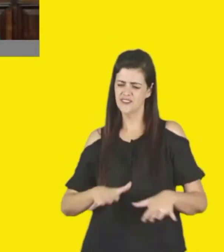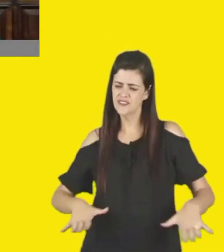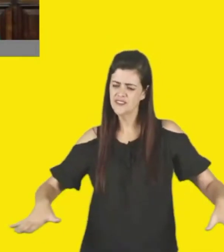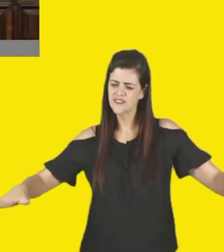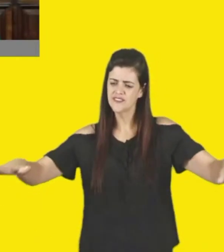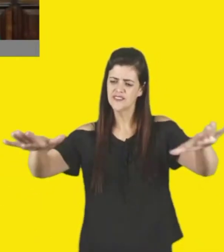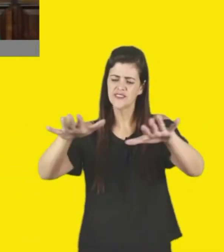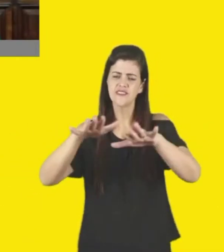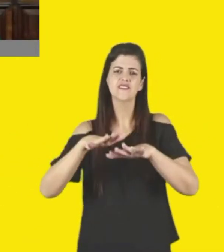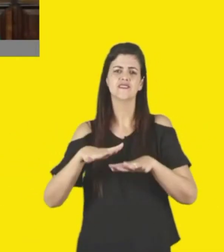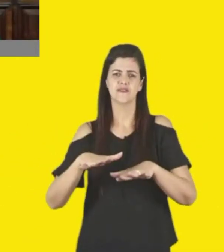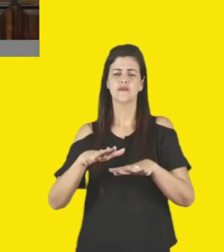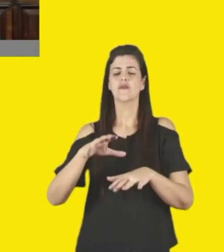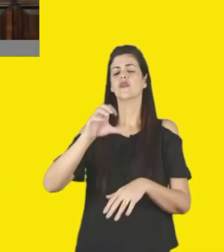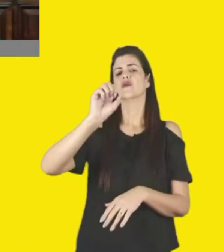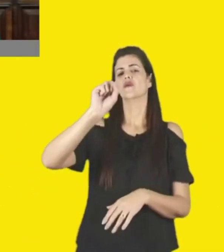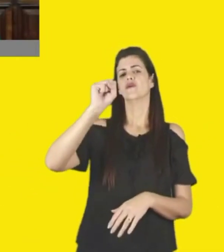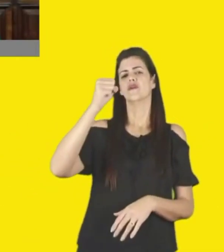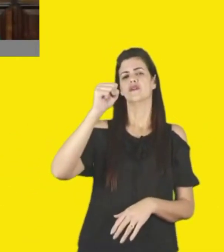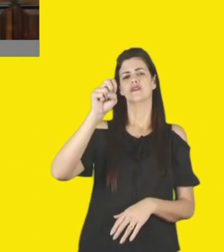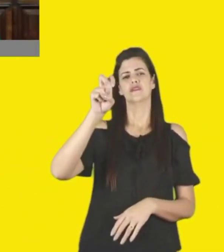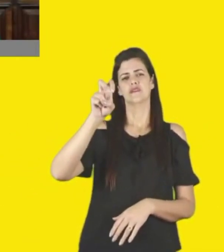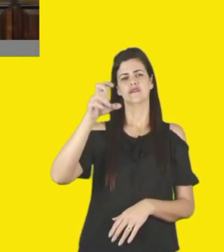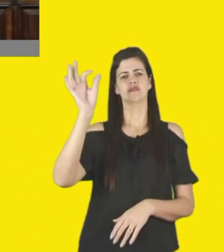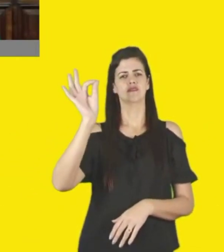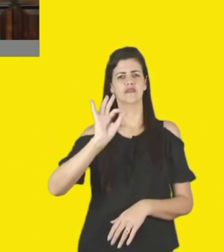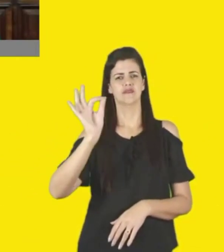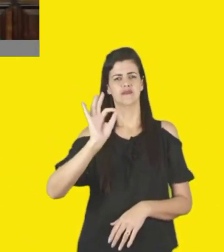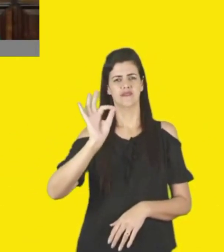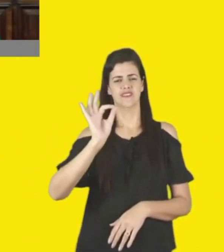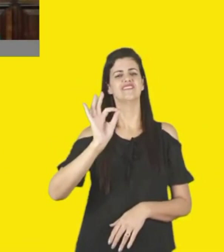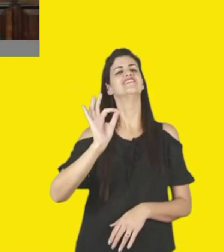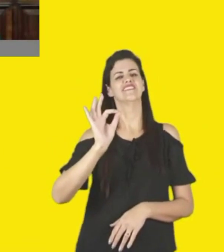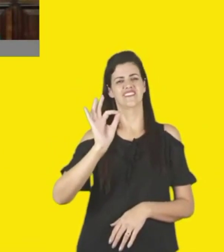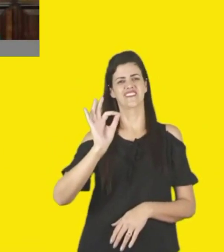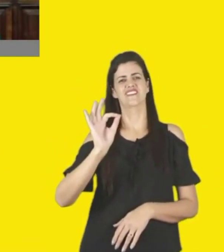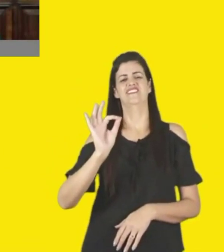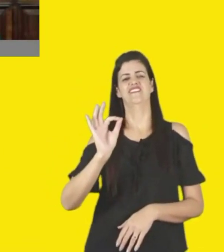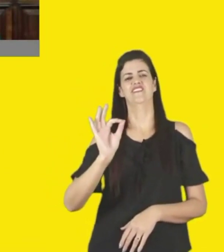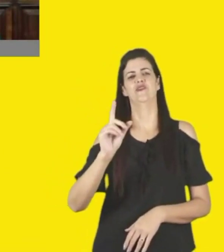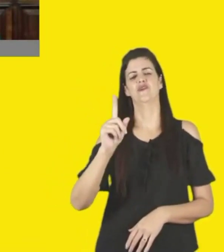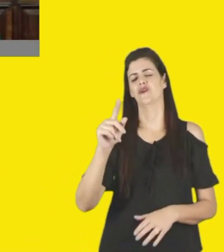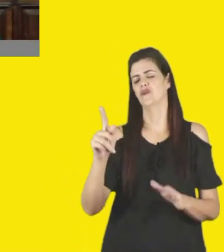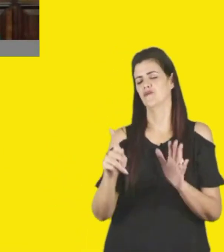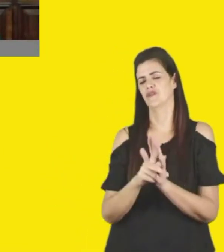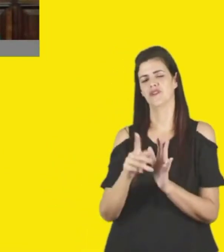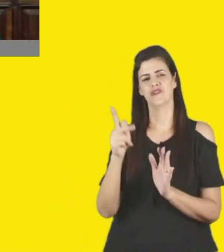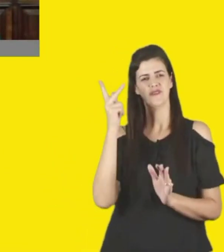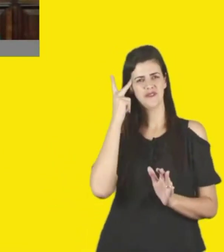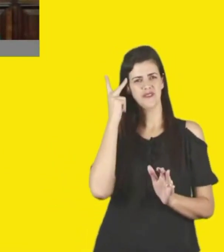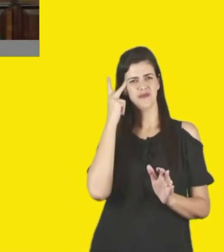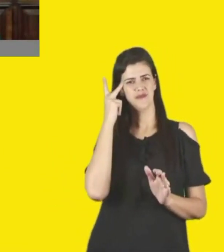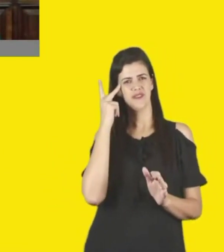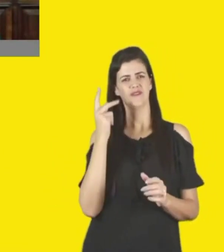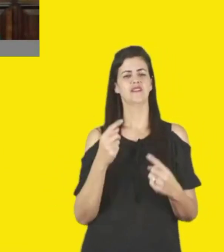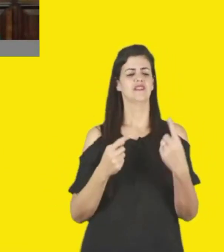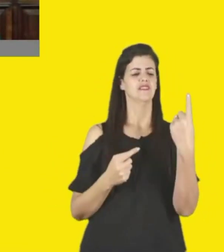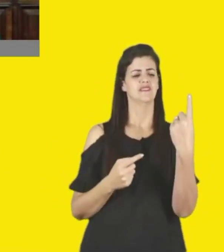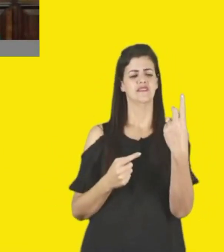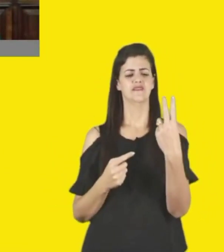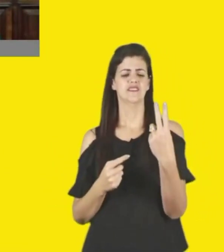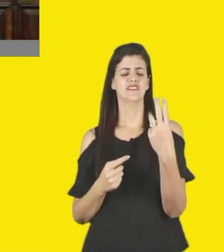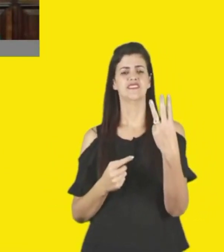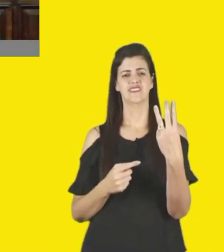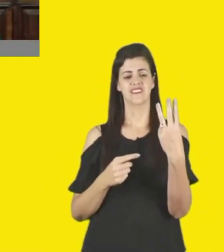mais de 85% das 700 ações que vão percorrer as 123 cidades são